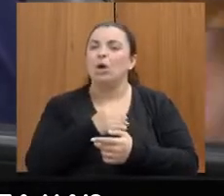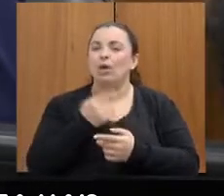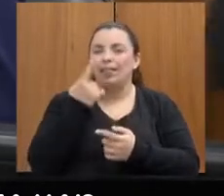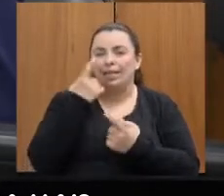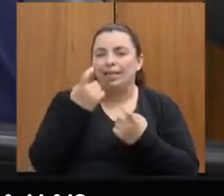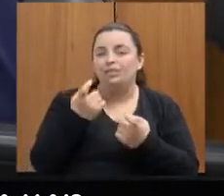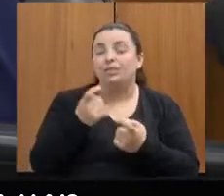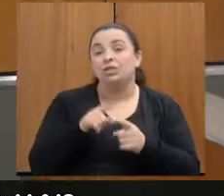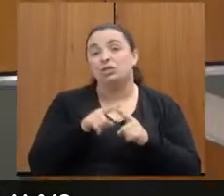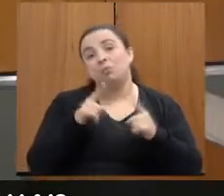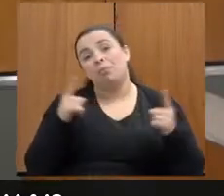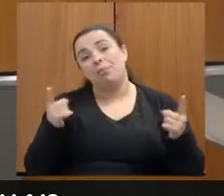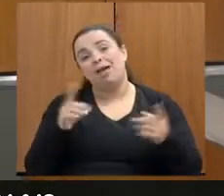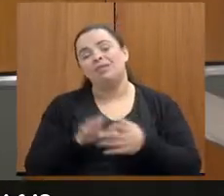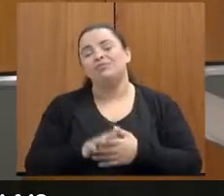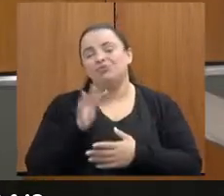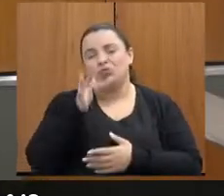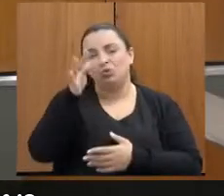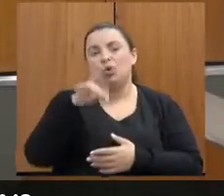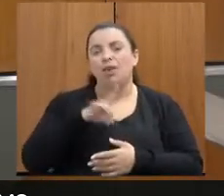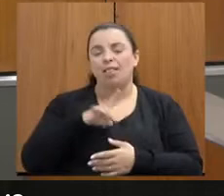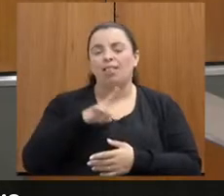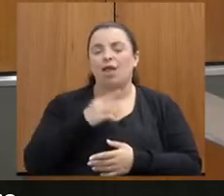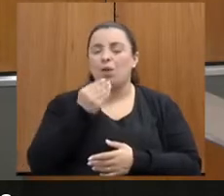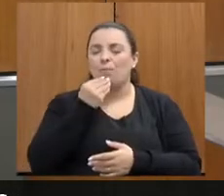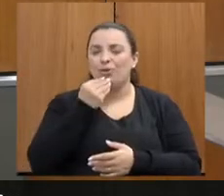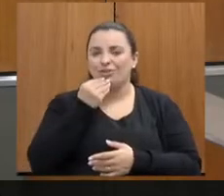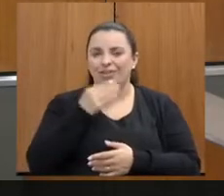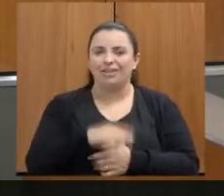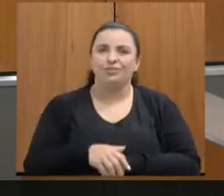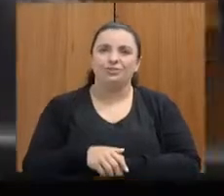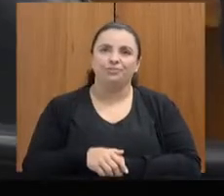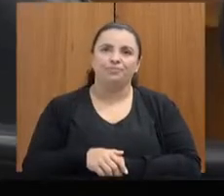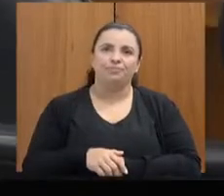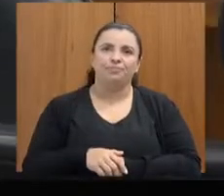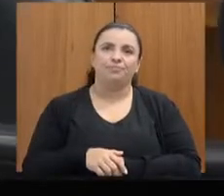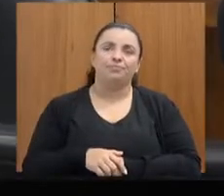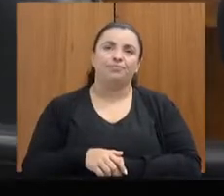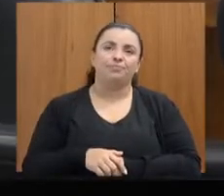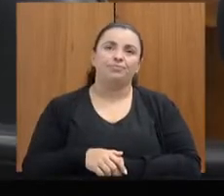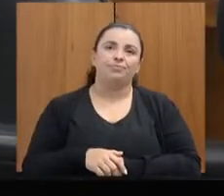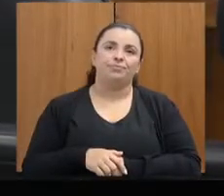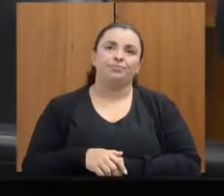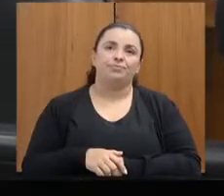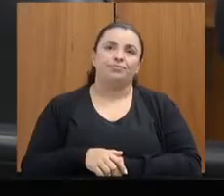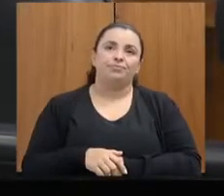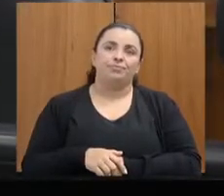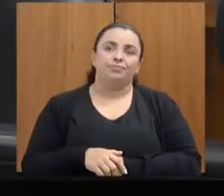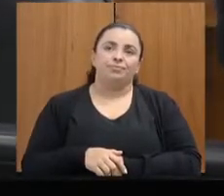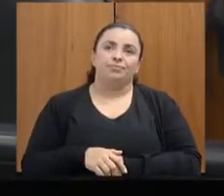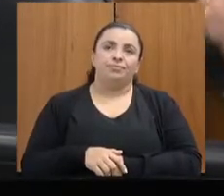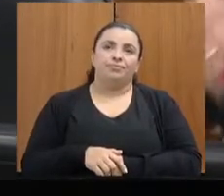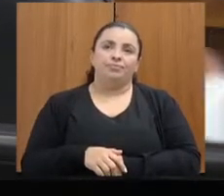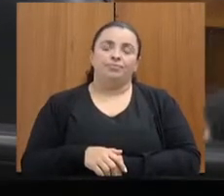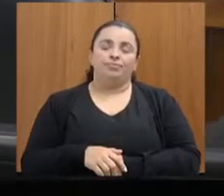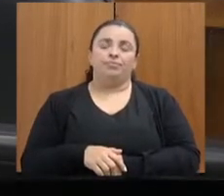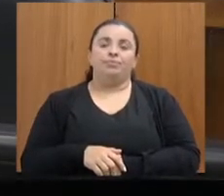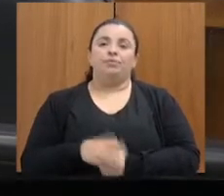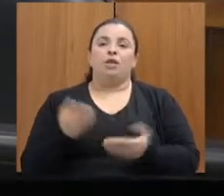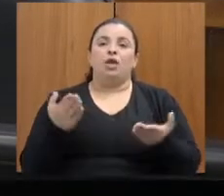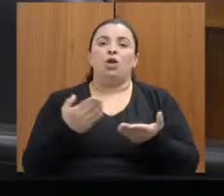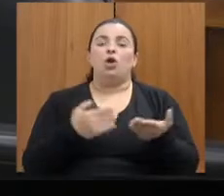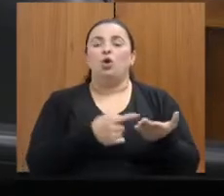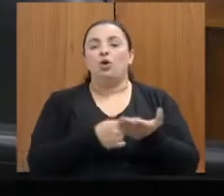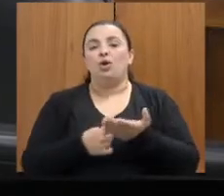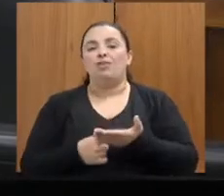trabalho. Mas nós teremos outras oportunidades. Eu vou convidar agora para as considerações finais a investigadora de polícia e também